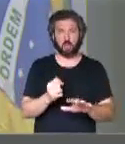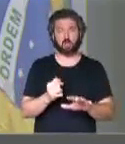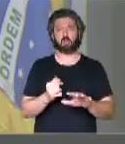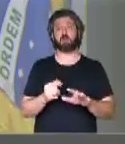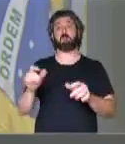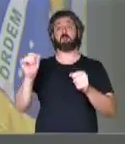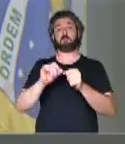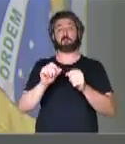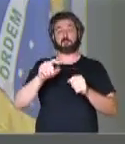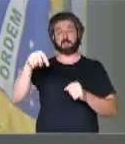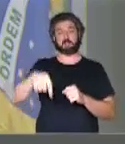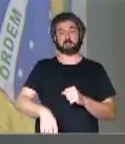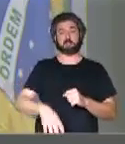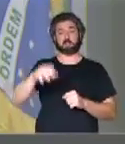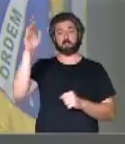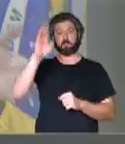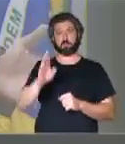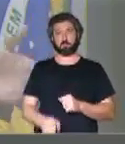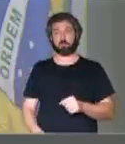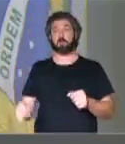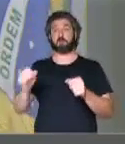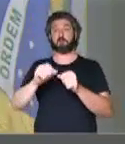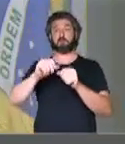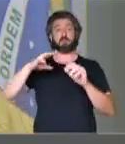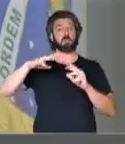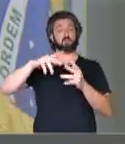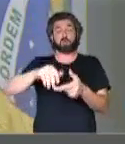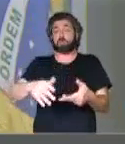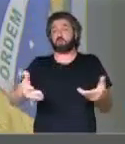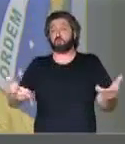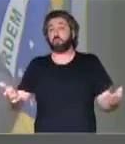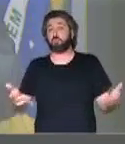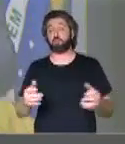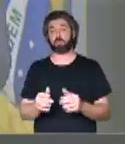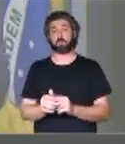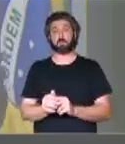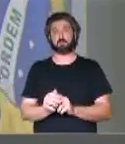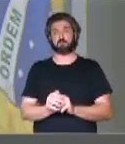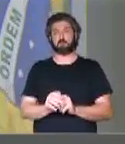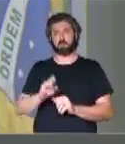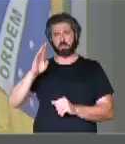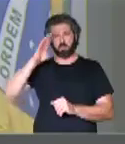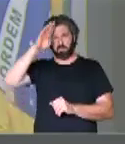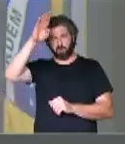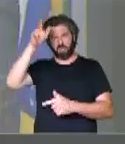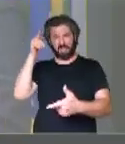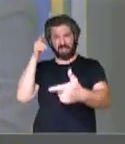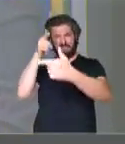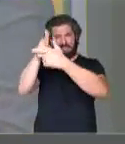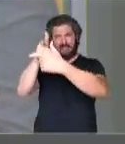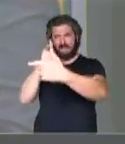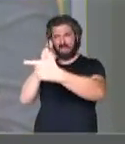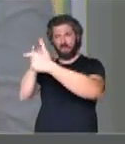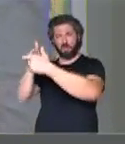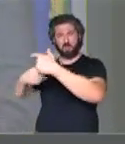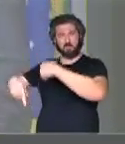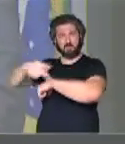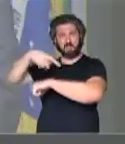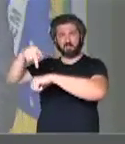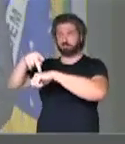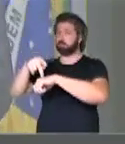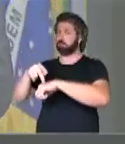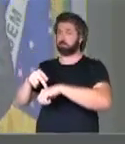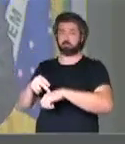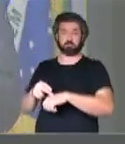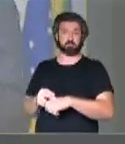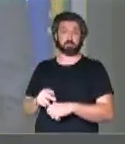fez no Brasil e fez no mundo? Bolsonaro não atacou nenhuma nação, usou